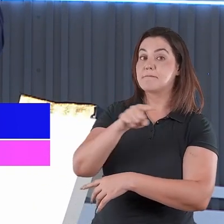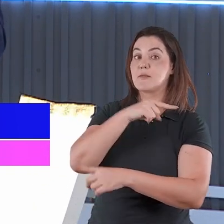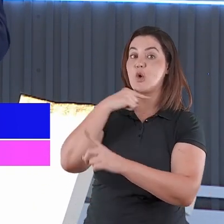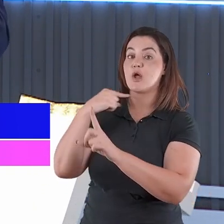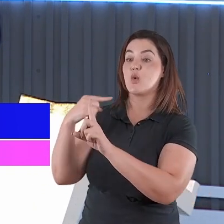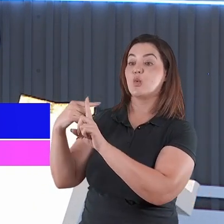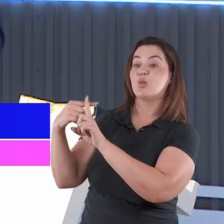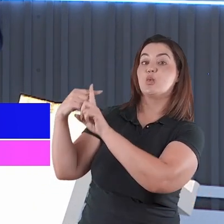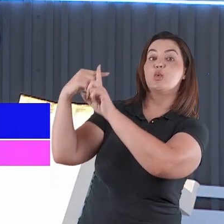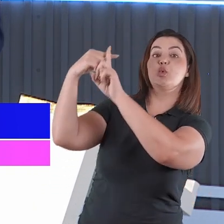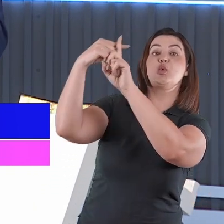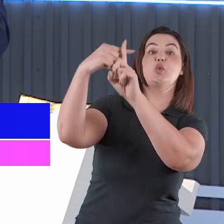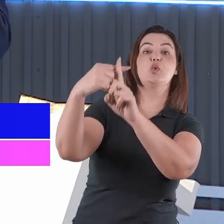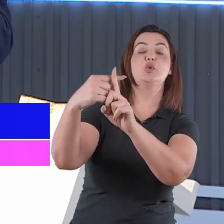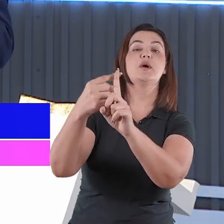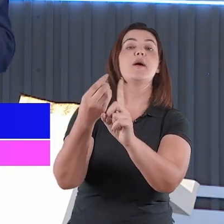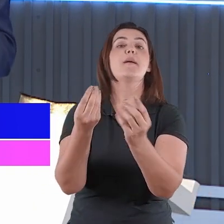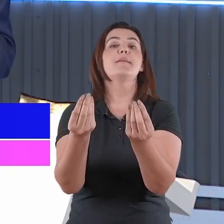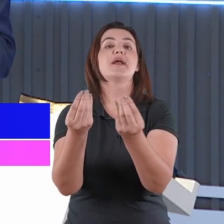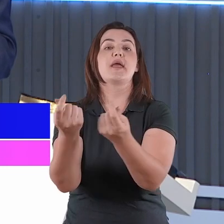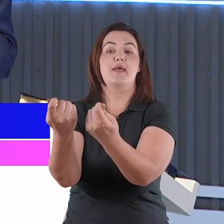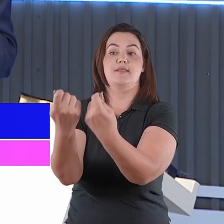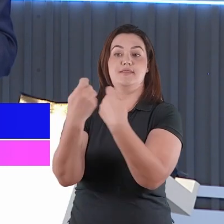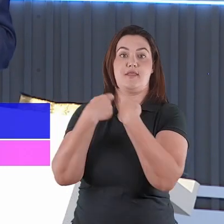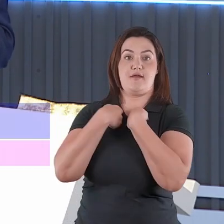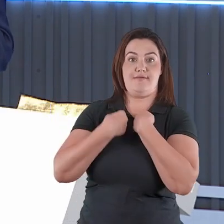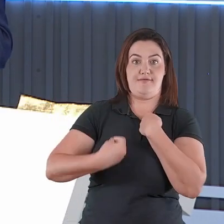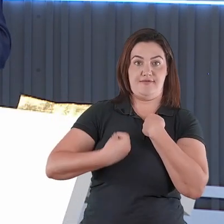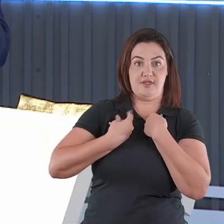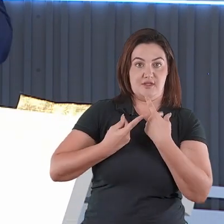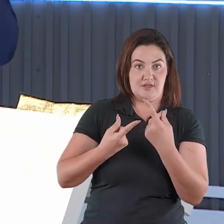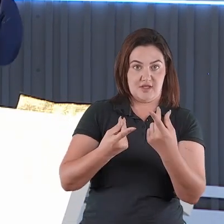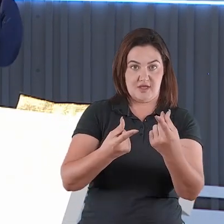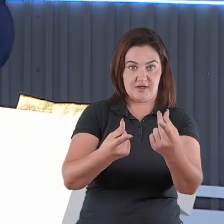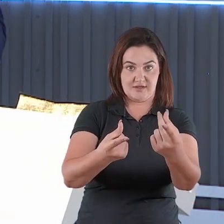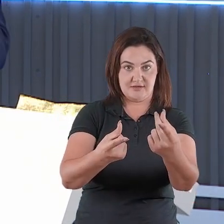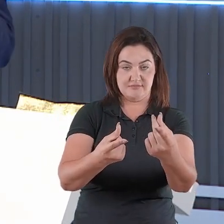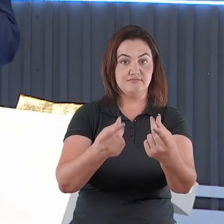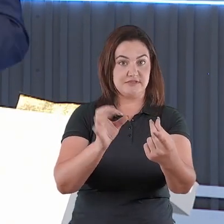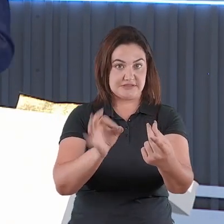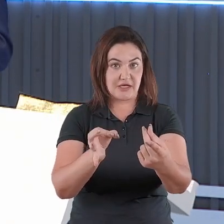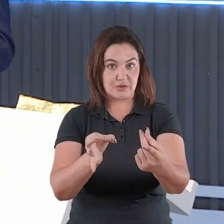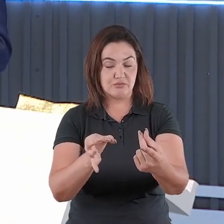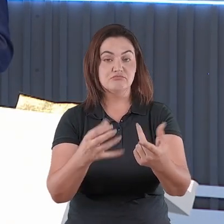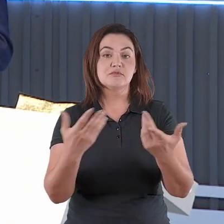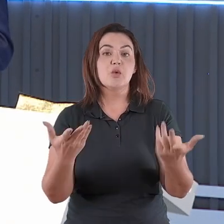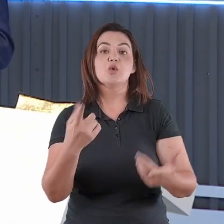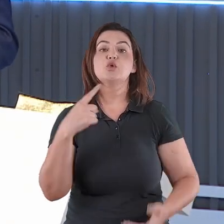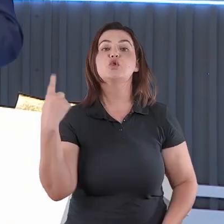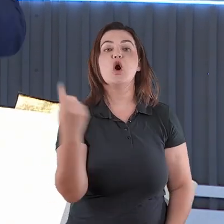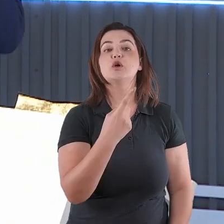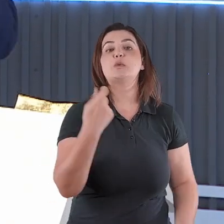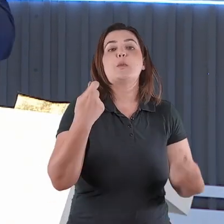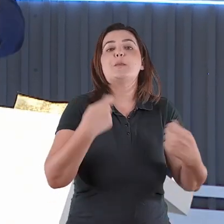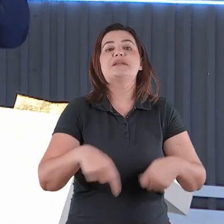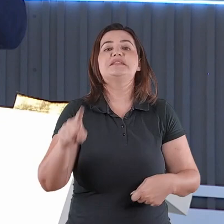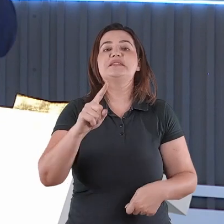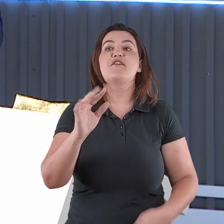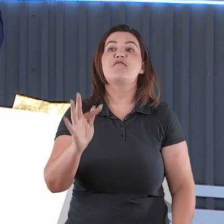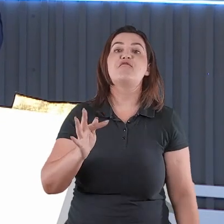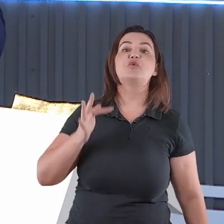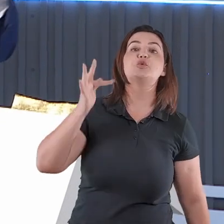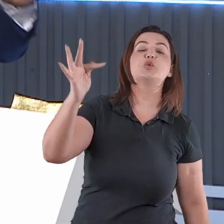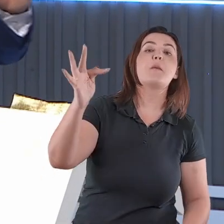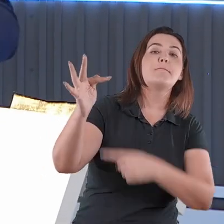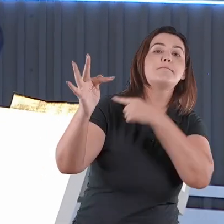para que eu e você tivéssemos vida eterna, ou seja, nós não precisamos morrer porque Cristo